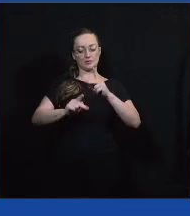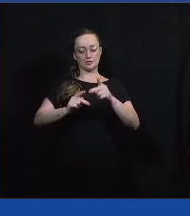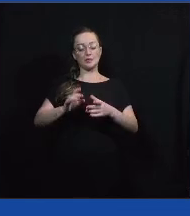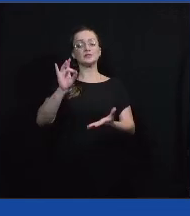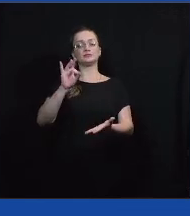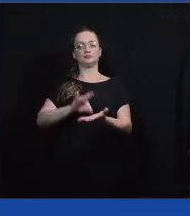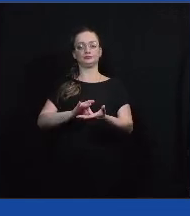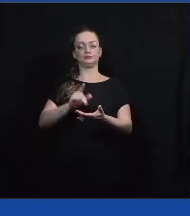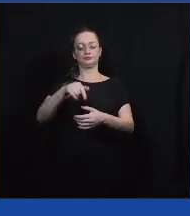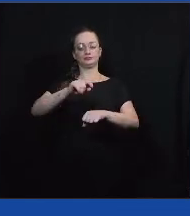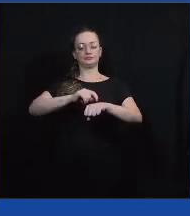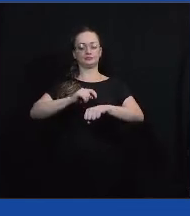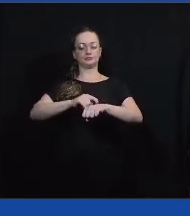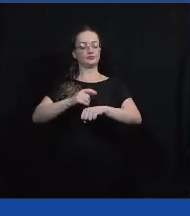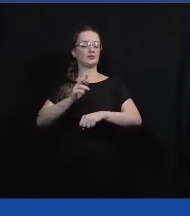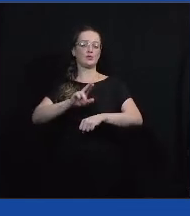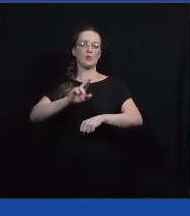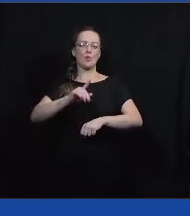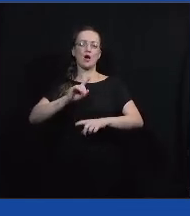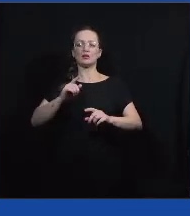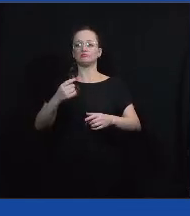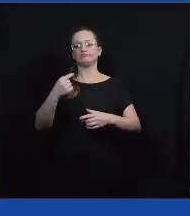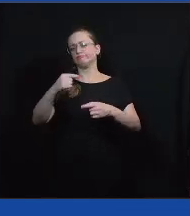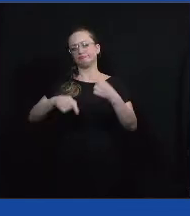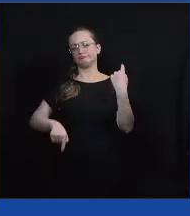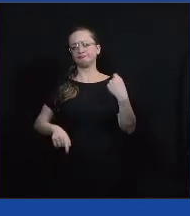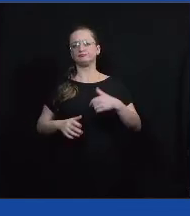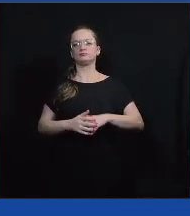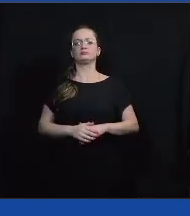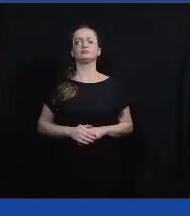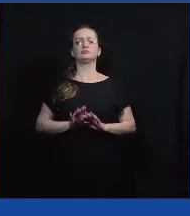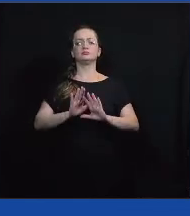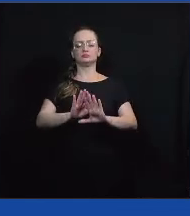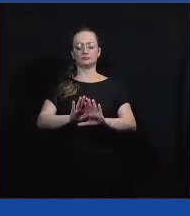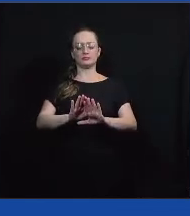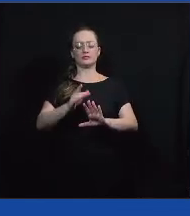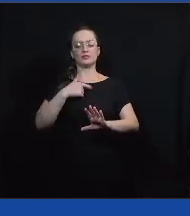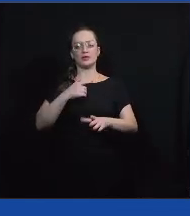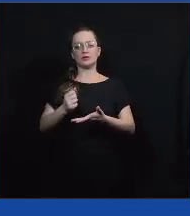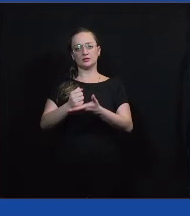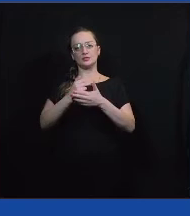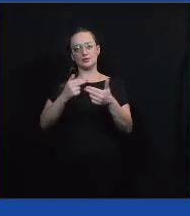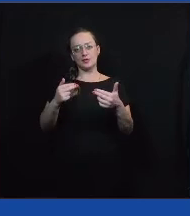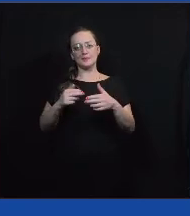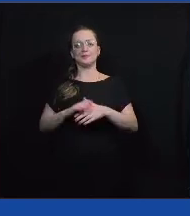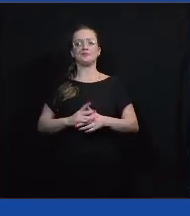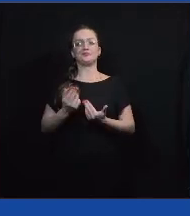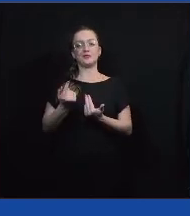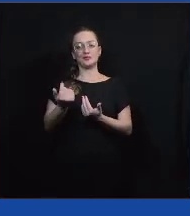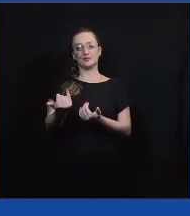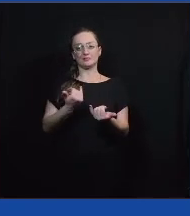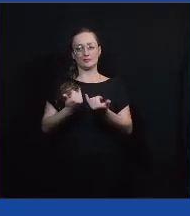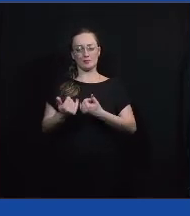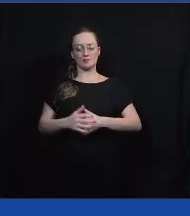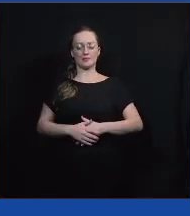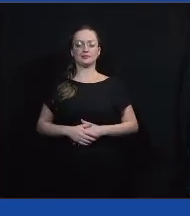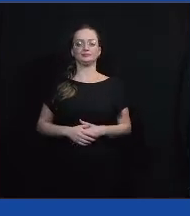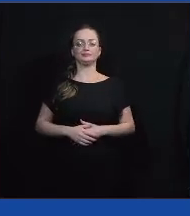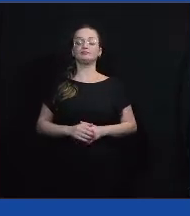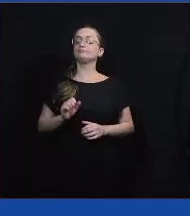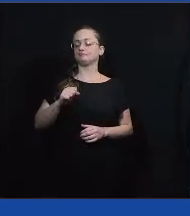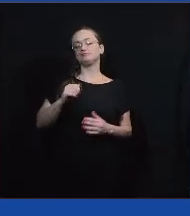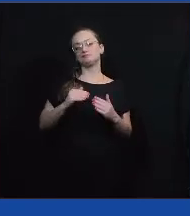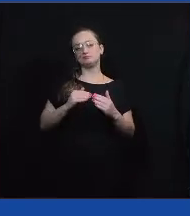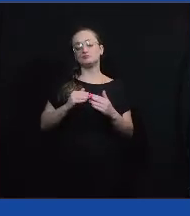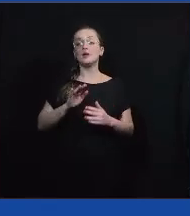talvez, nesse momento, não seja viável e trazer sugestões como é que você trouxe. Ótimo, Carol. Sim, com certeza,